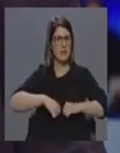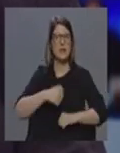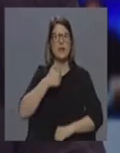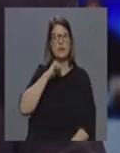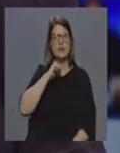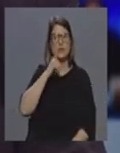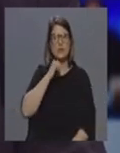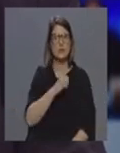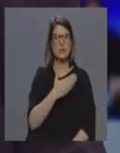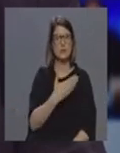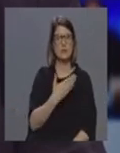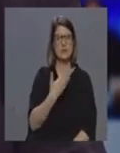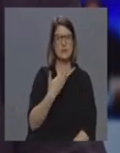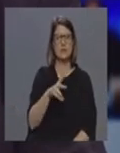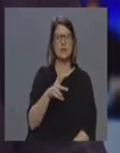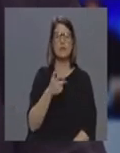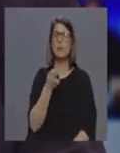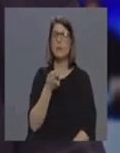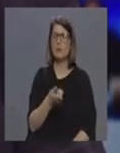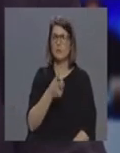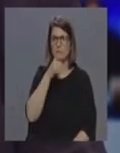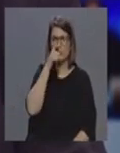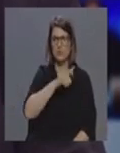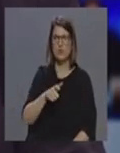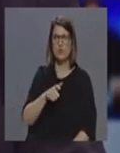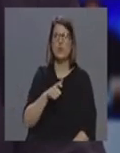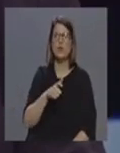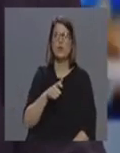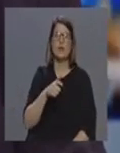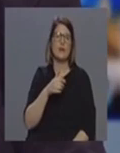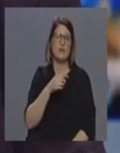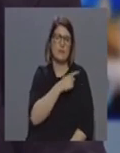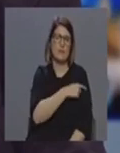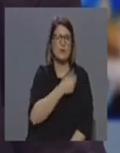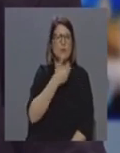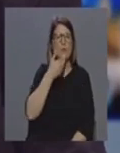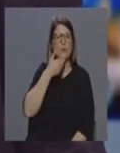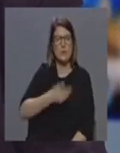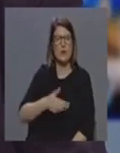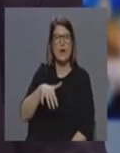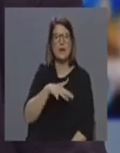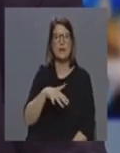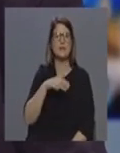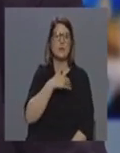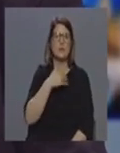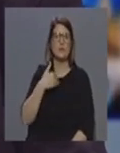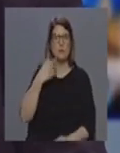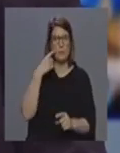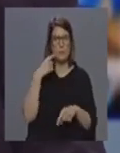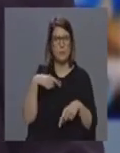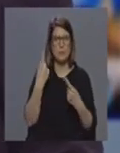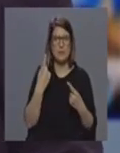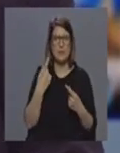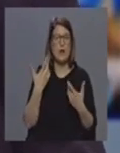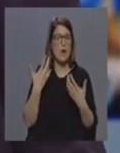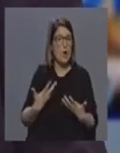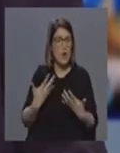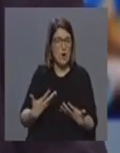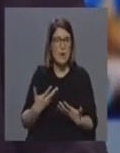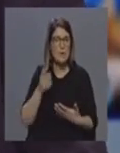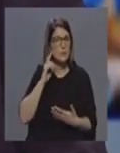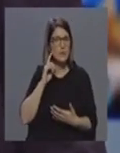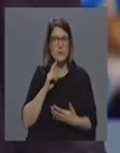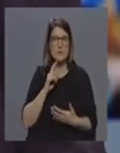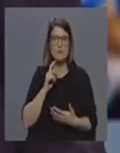cerca de cento e pouco enfermeiros especialistas em saúde comunitária e pública que na nossa opinião seriam sem dúvida já uma mais-valia no